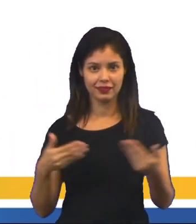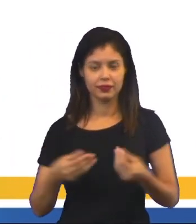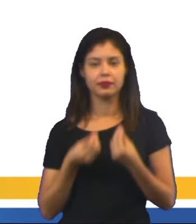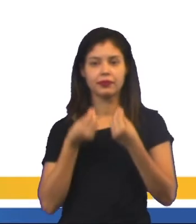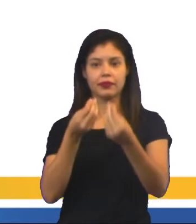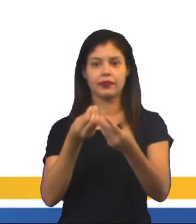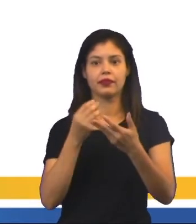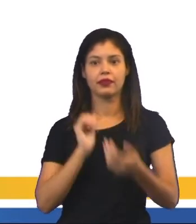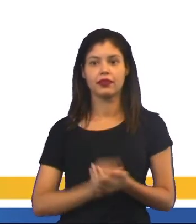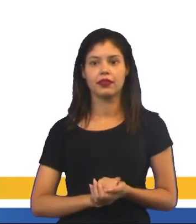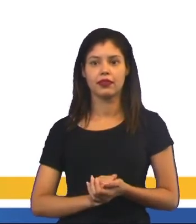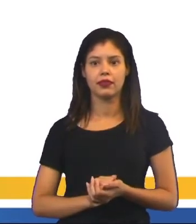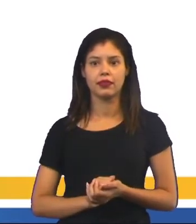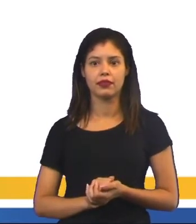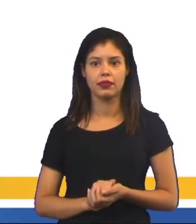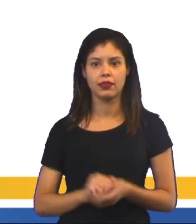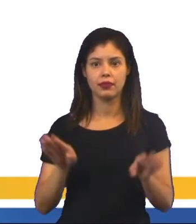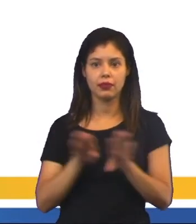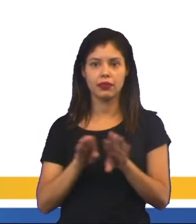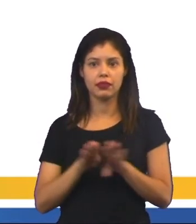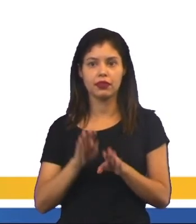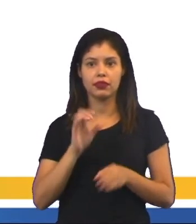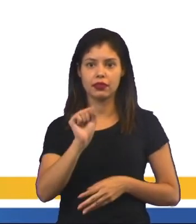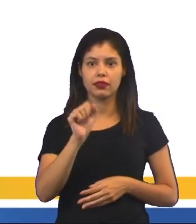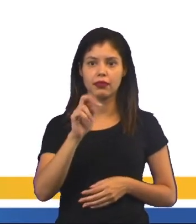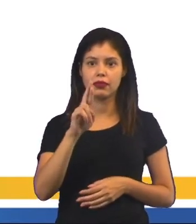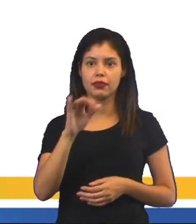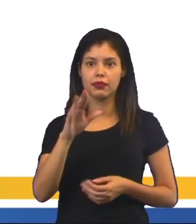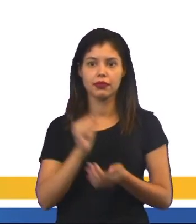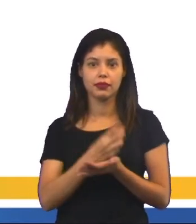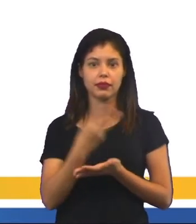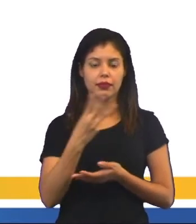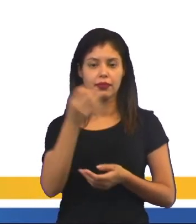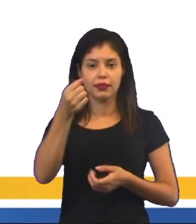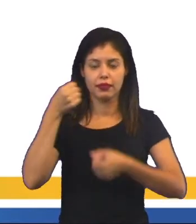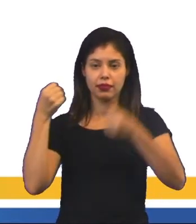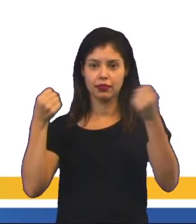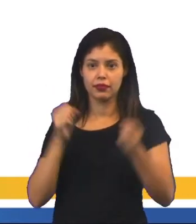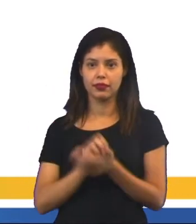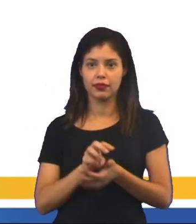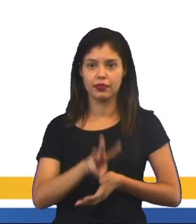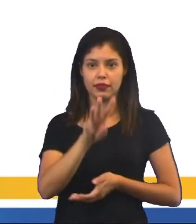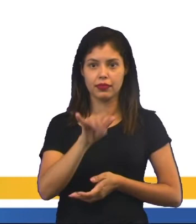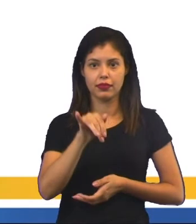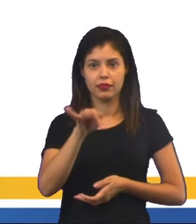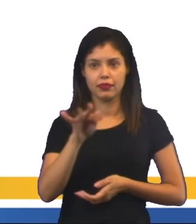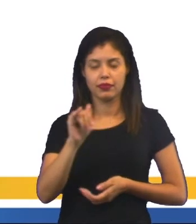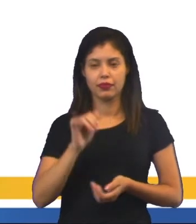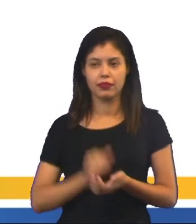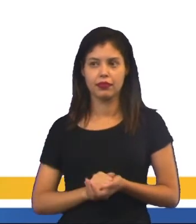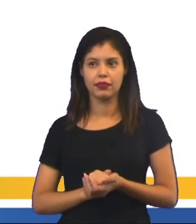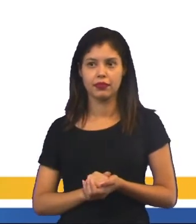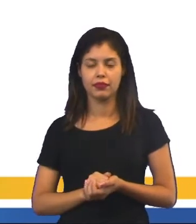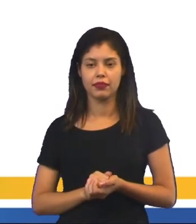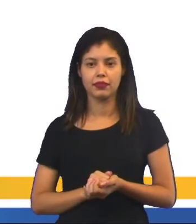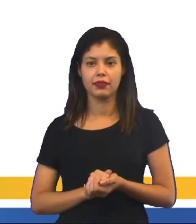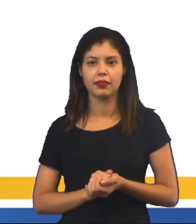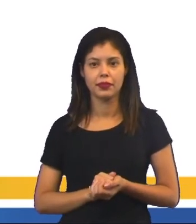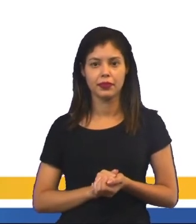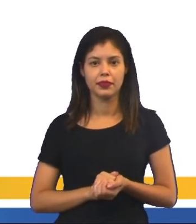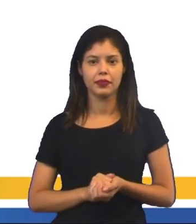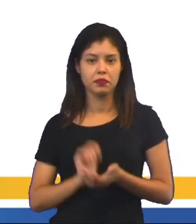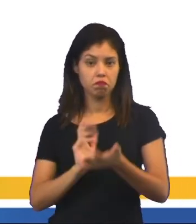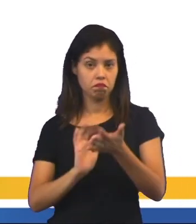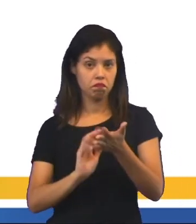disposição. Uma Frost Free da Samsung de três portas, com Wi-Fi, que você consegue ter um